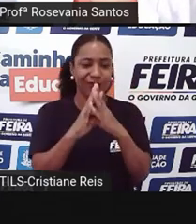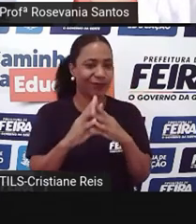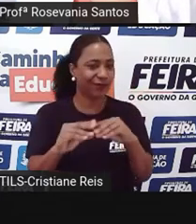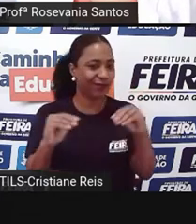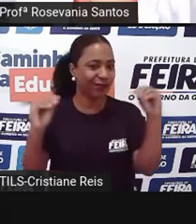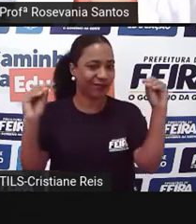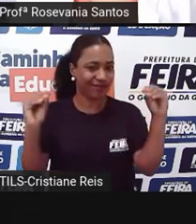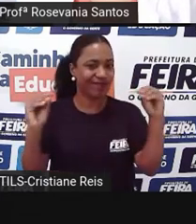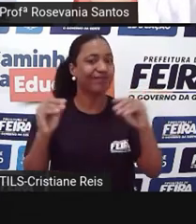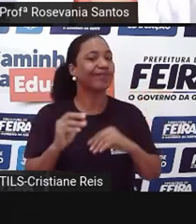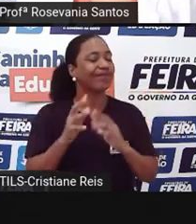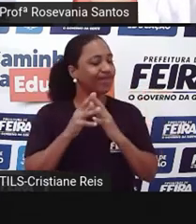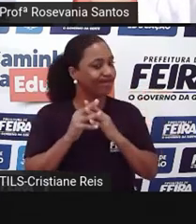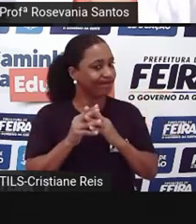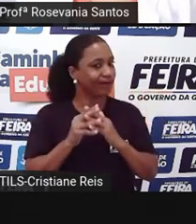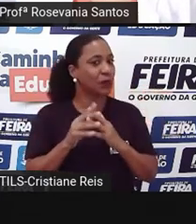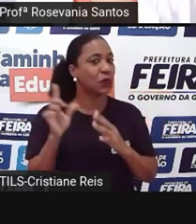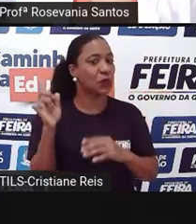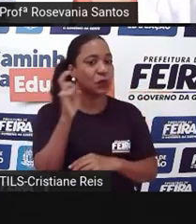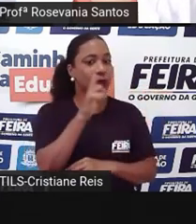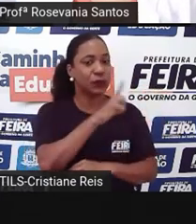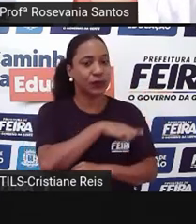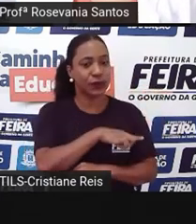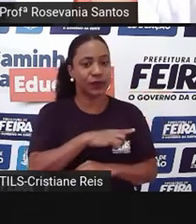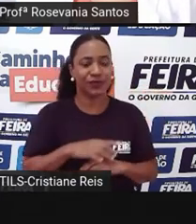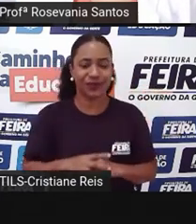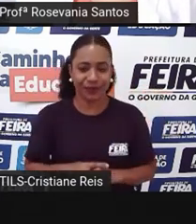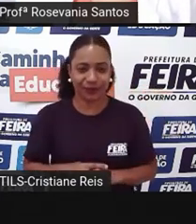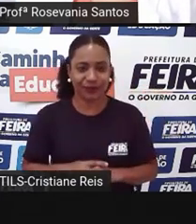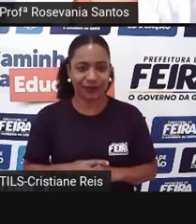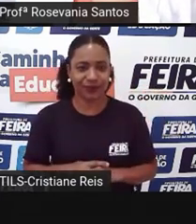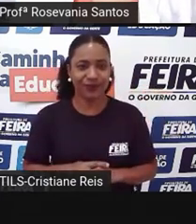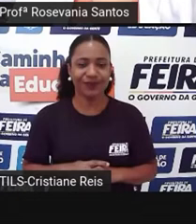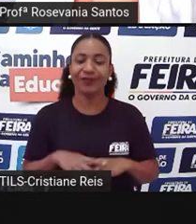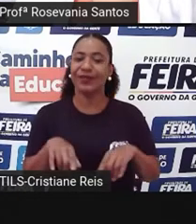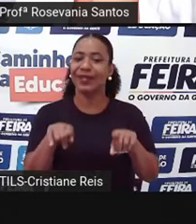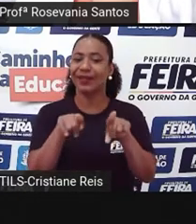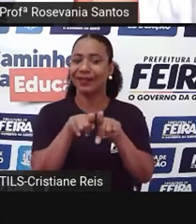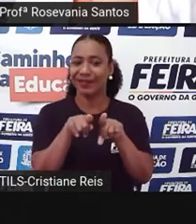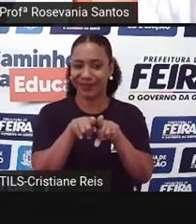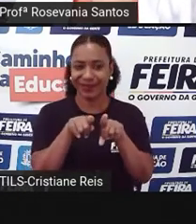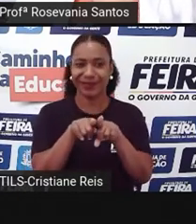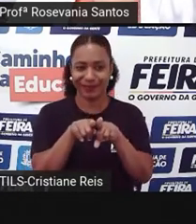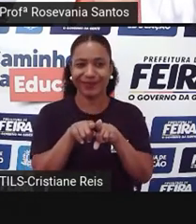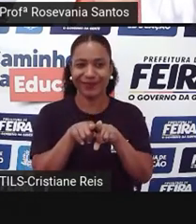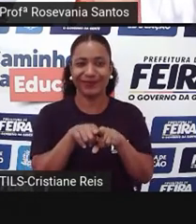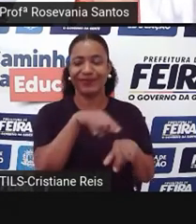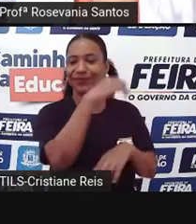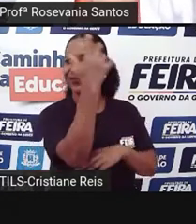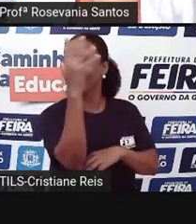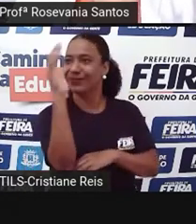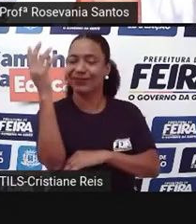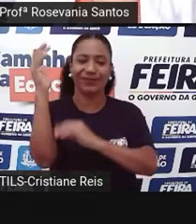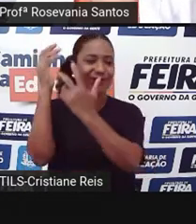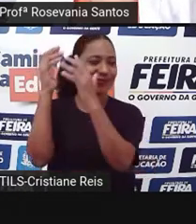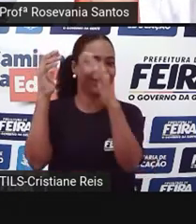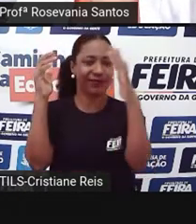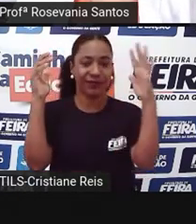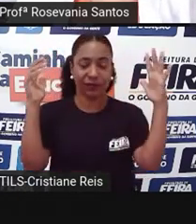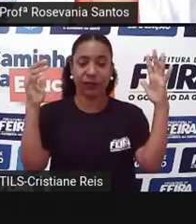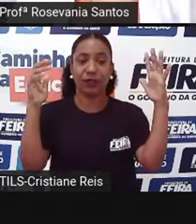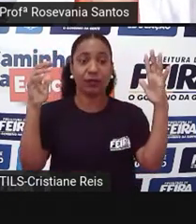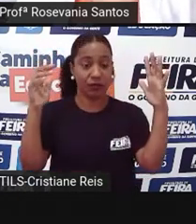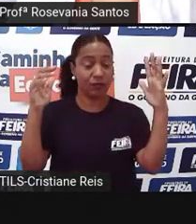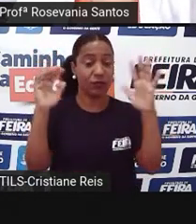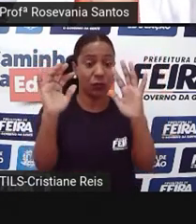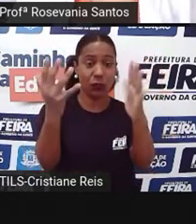situação muito complicada. Sem falar também na questão da Mata Atlântica, que, como eu citei antes, que já sofre muito isso.